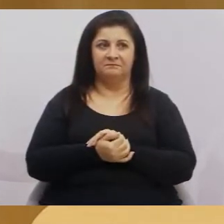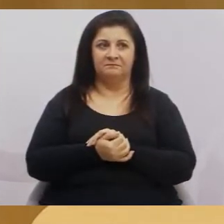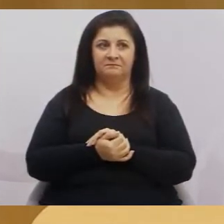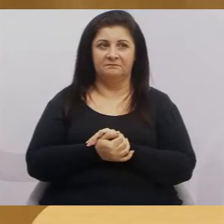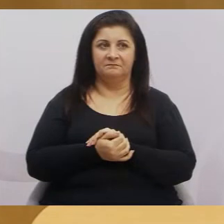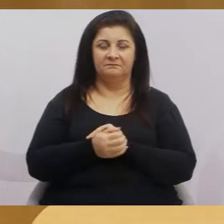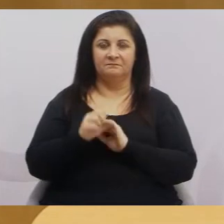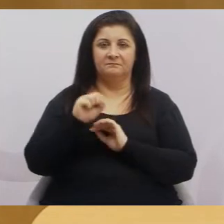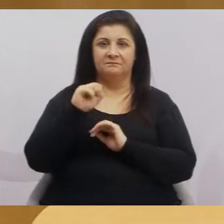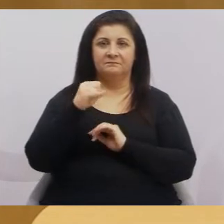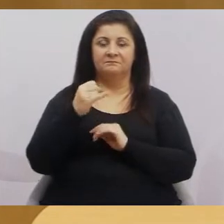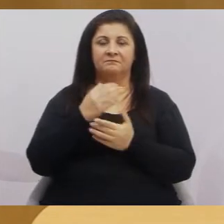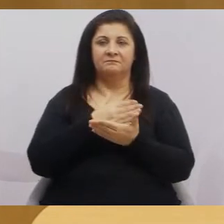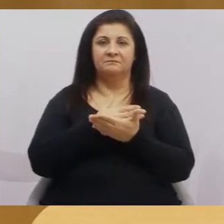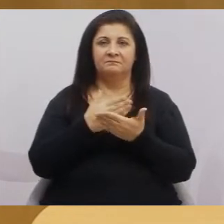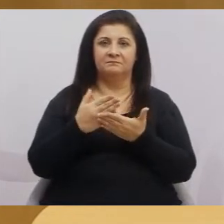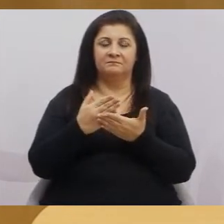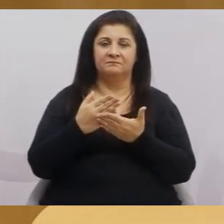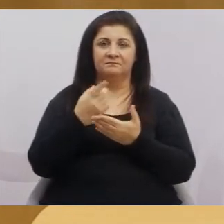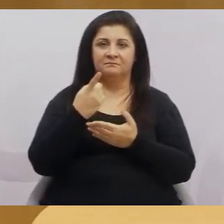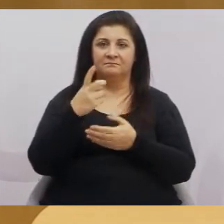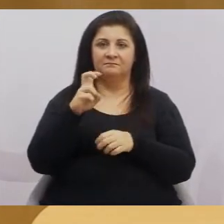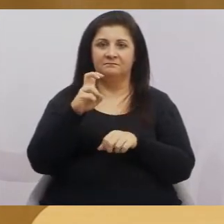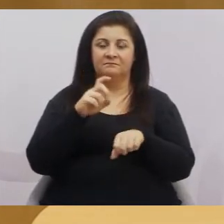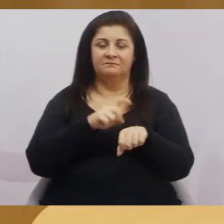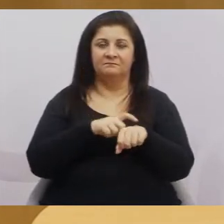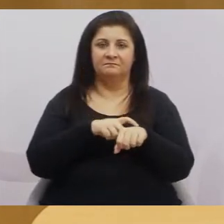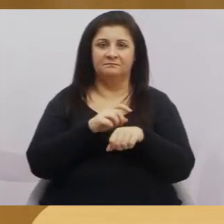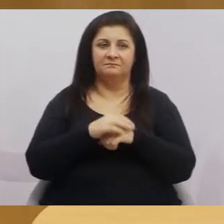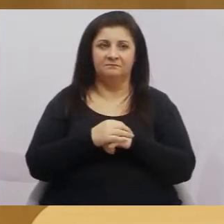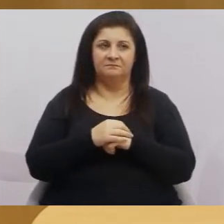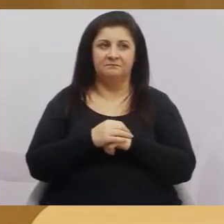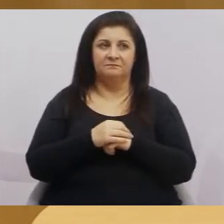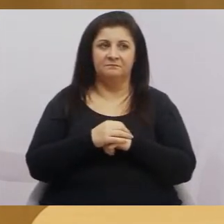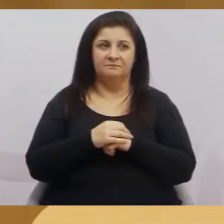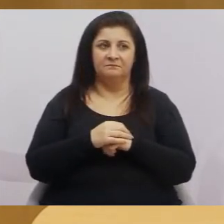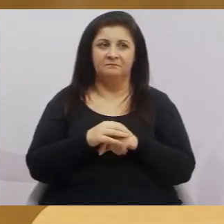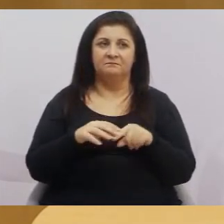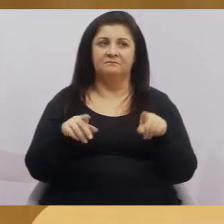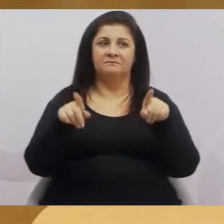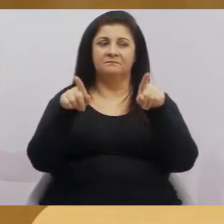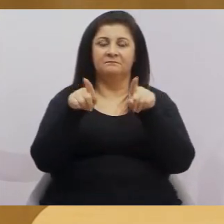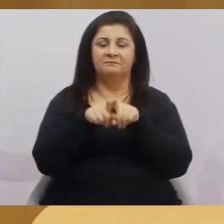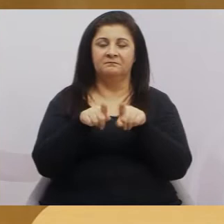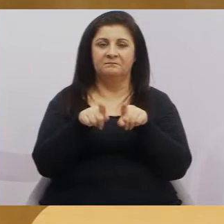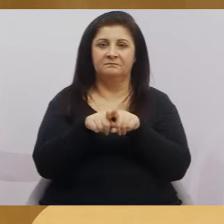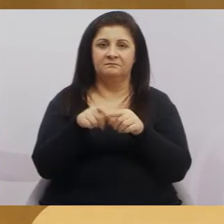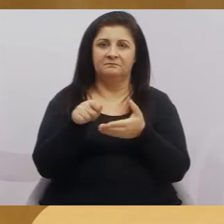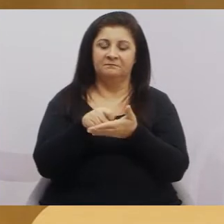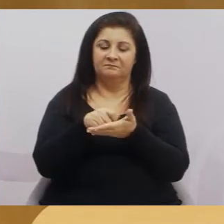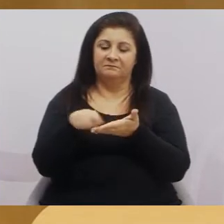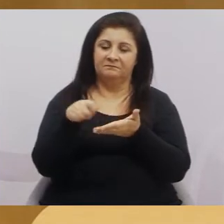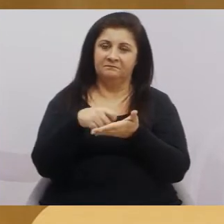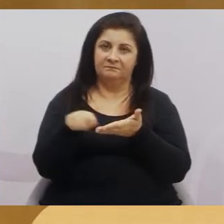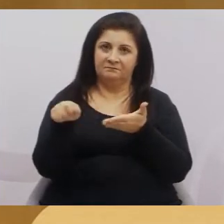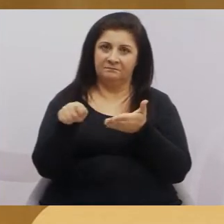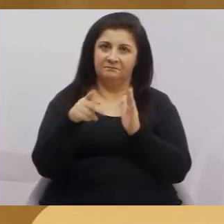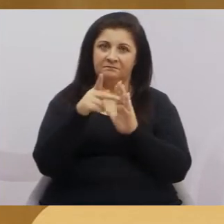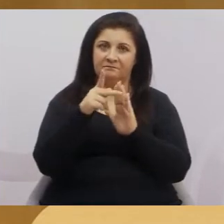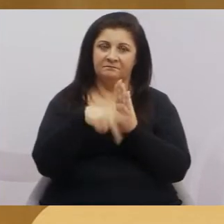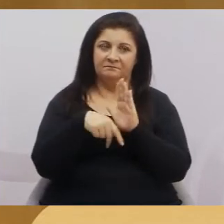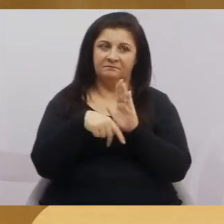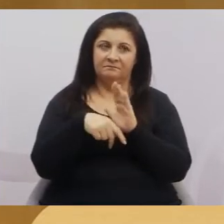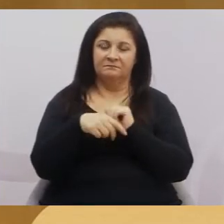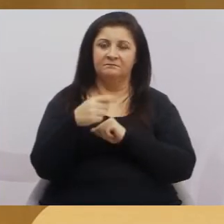começando em quinze horas. Então, o que que eu fiz? Também, eu assinei o projeto para as